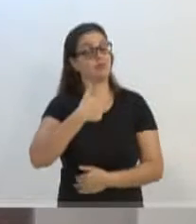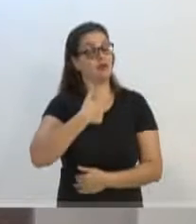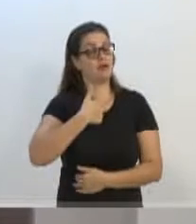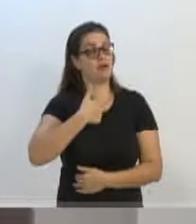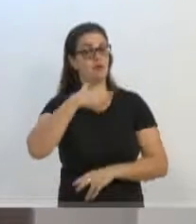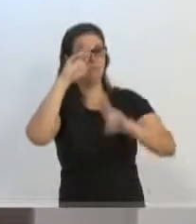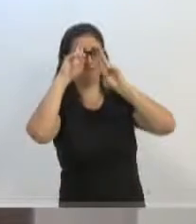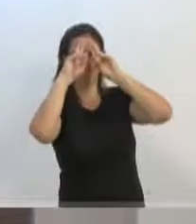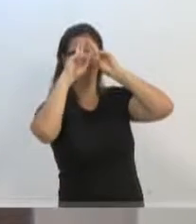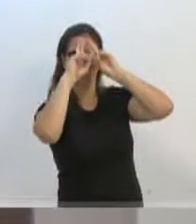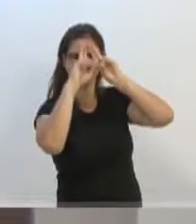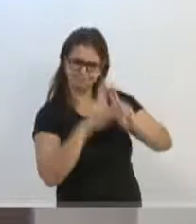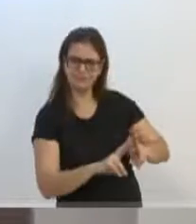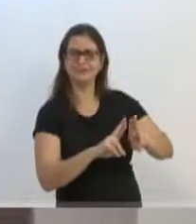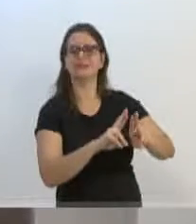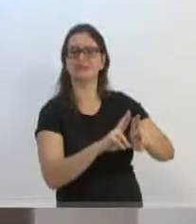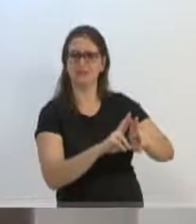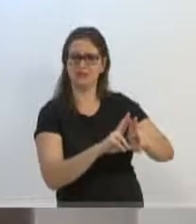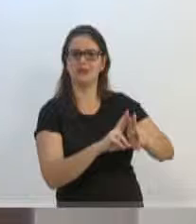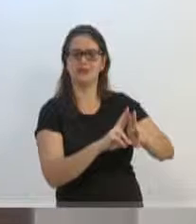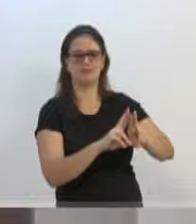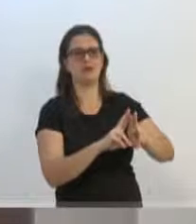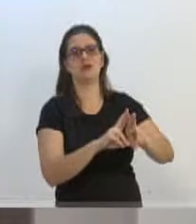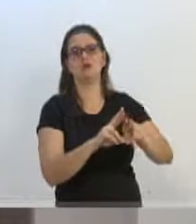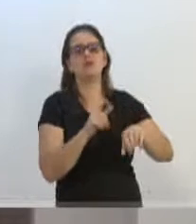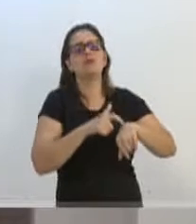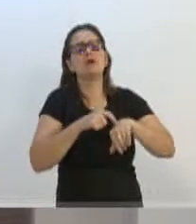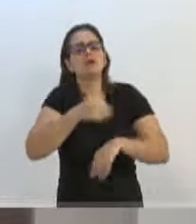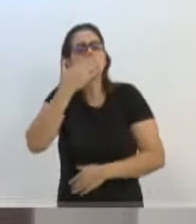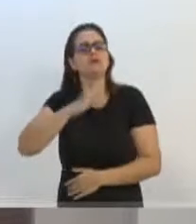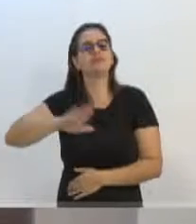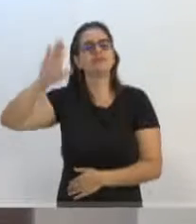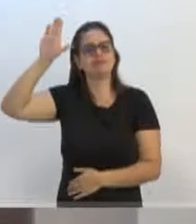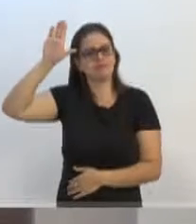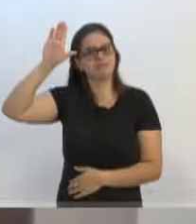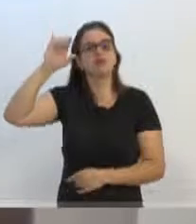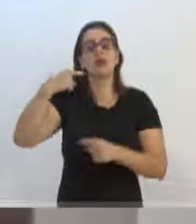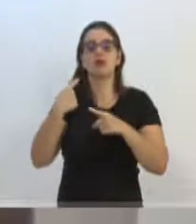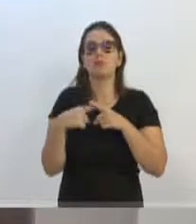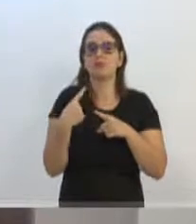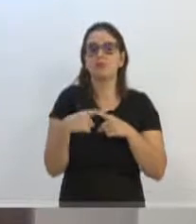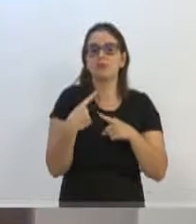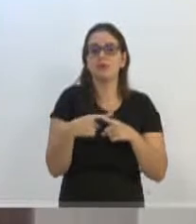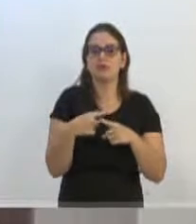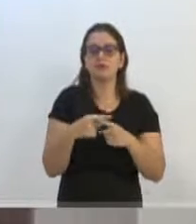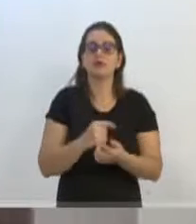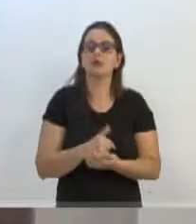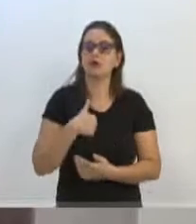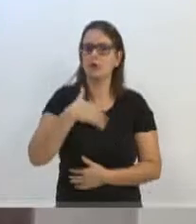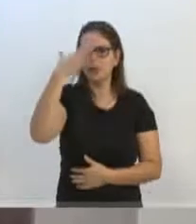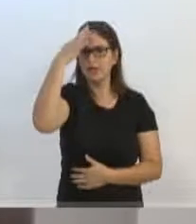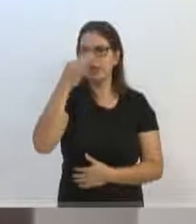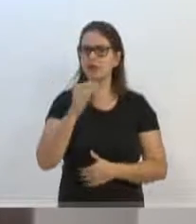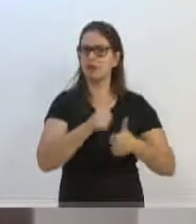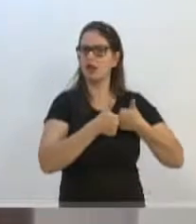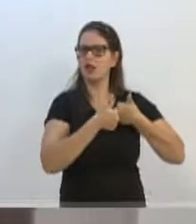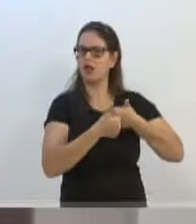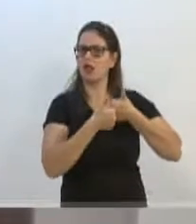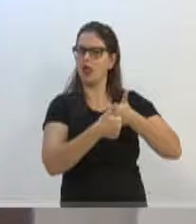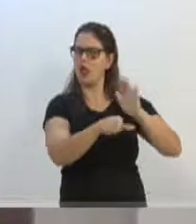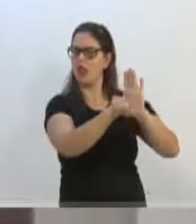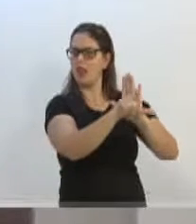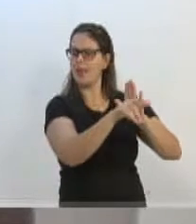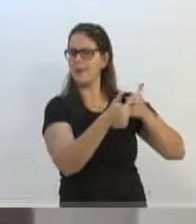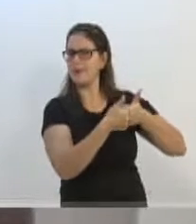respeito esse juramento, respeito esse juramento, porque entendo que temos que seguir a questão das leis.